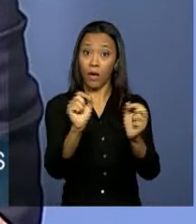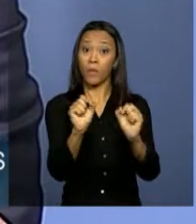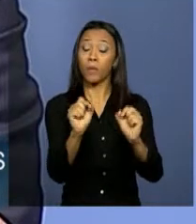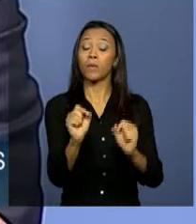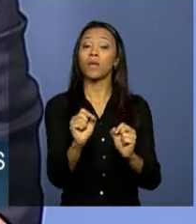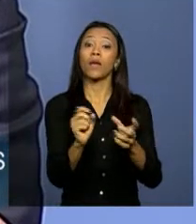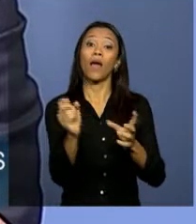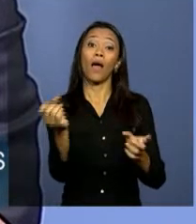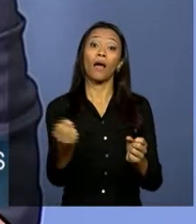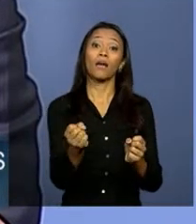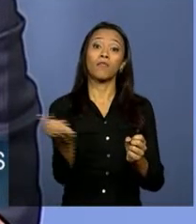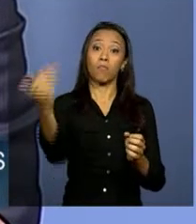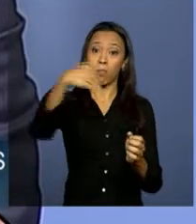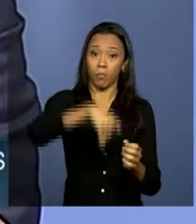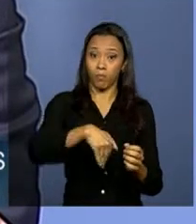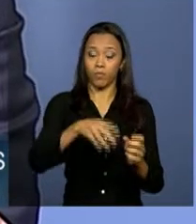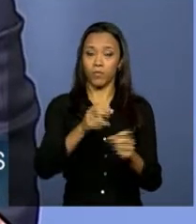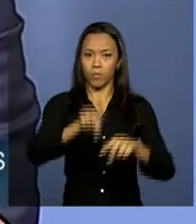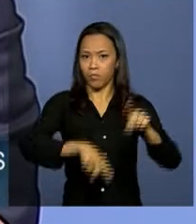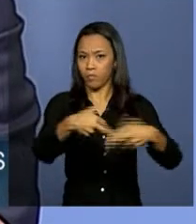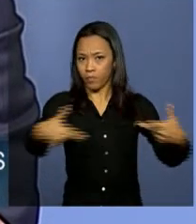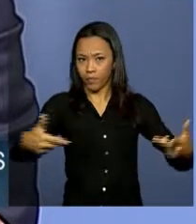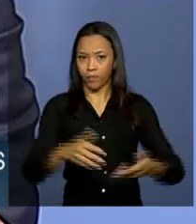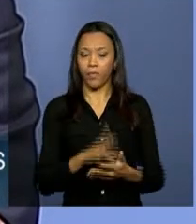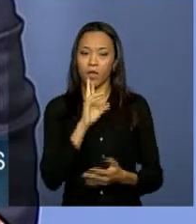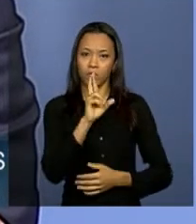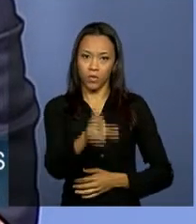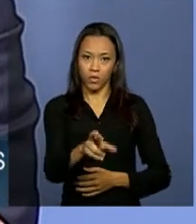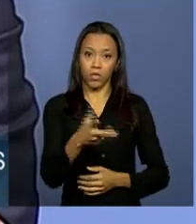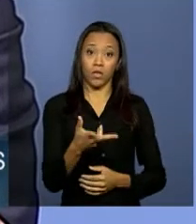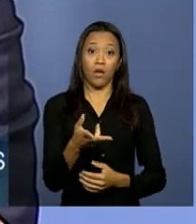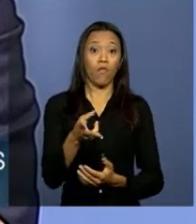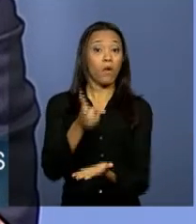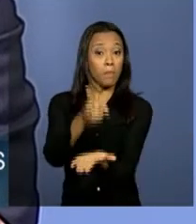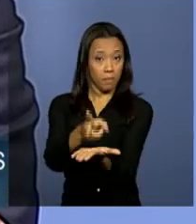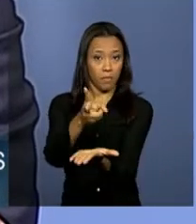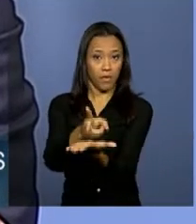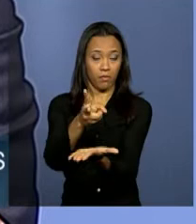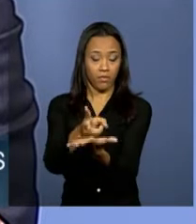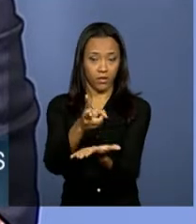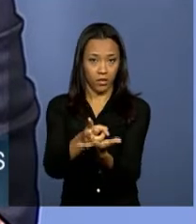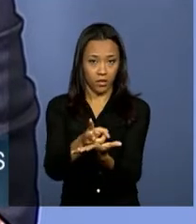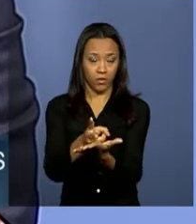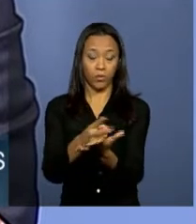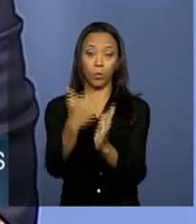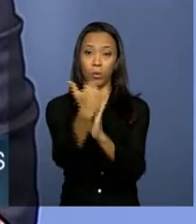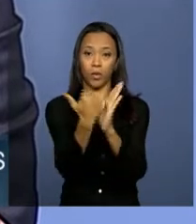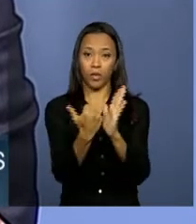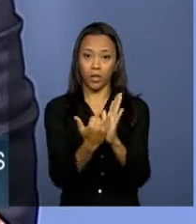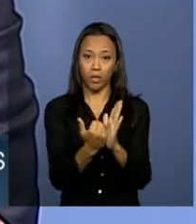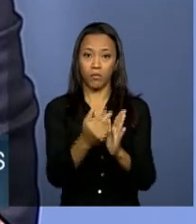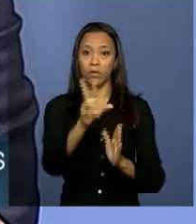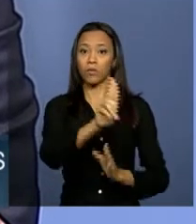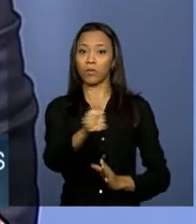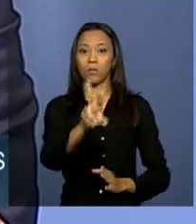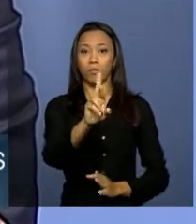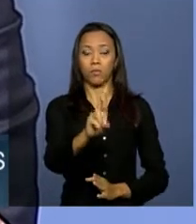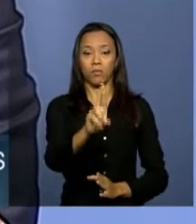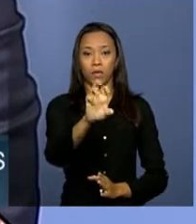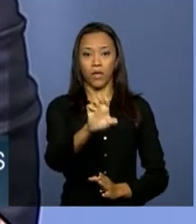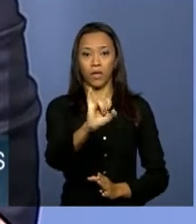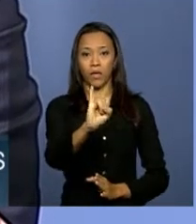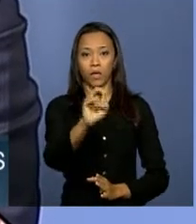é registrar que, ao final, o instrumento foi mantido. Ou seja, o reintegra, ele está mantido.